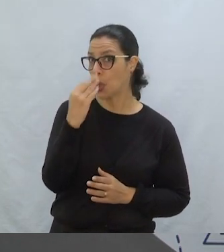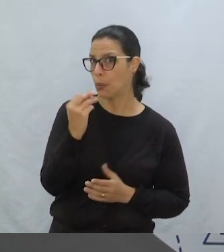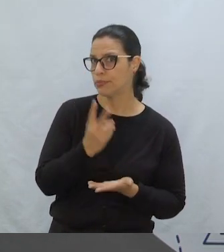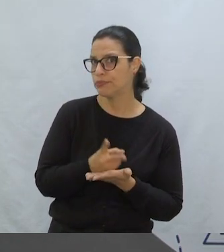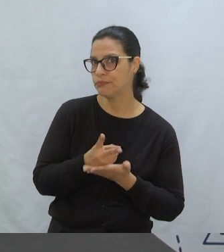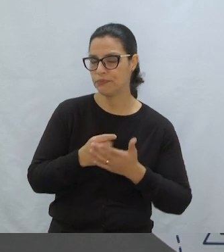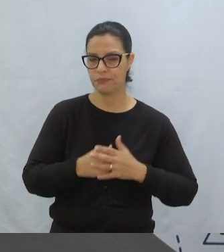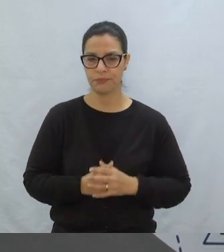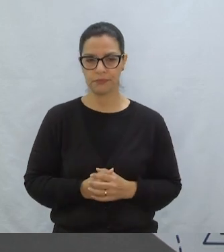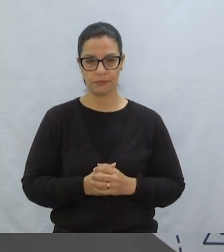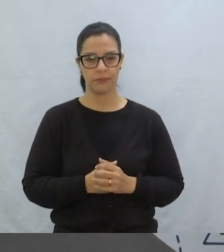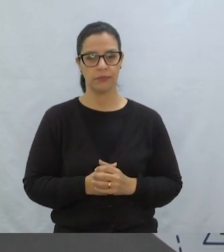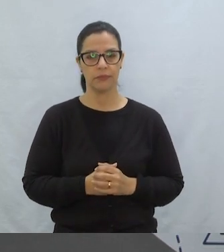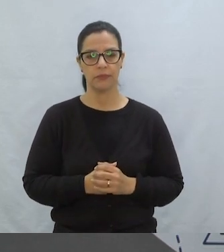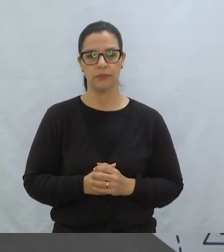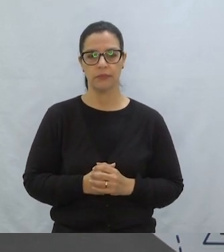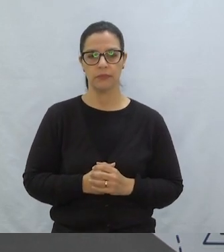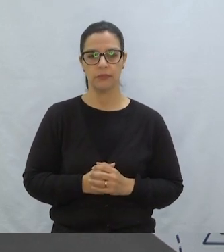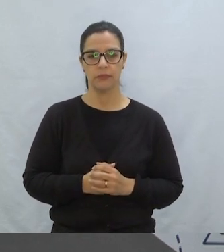Este é o lobo